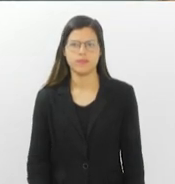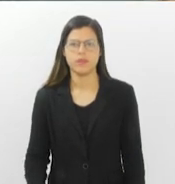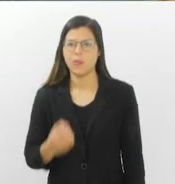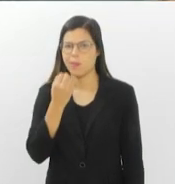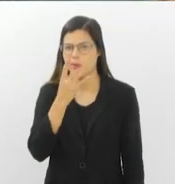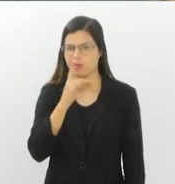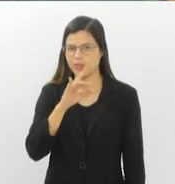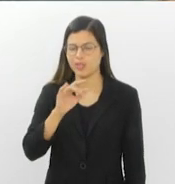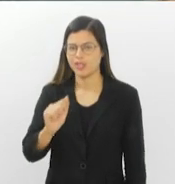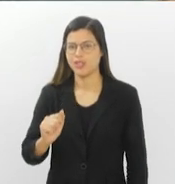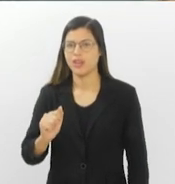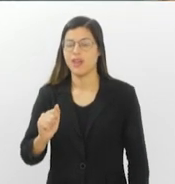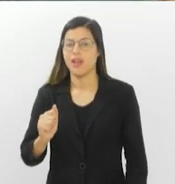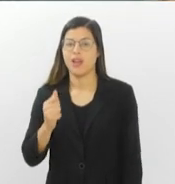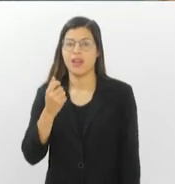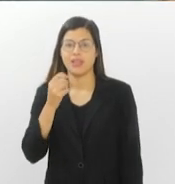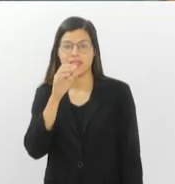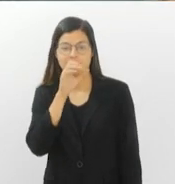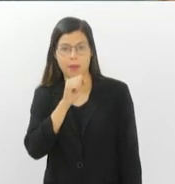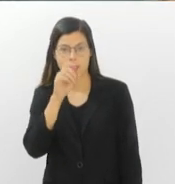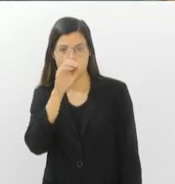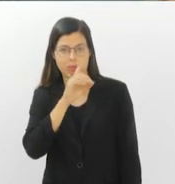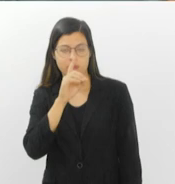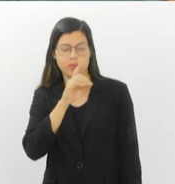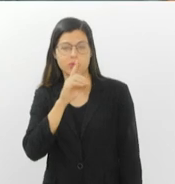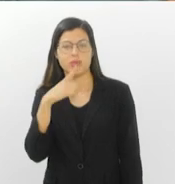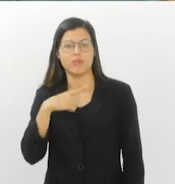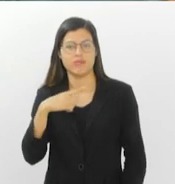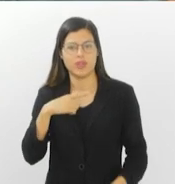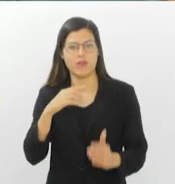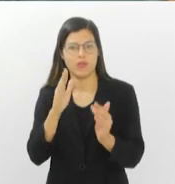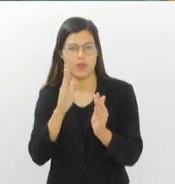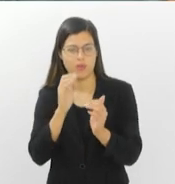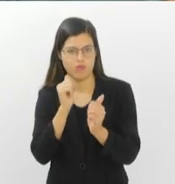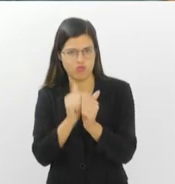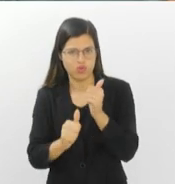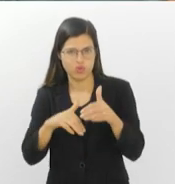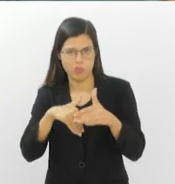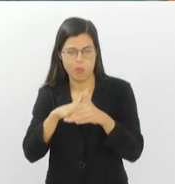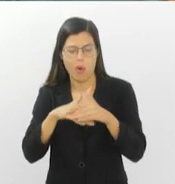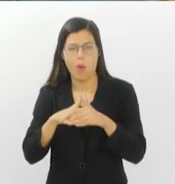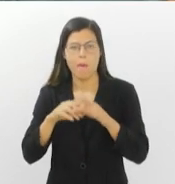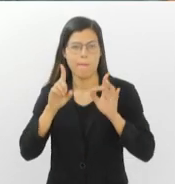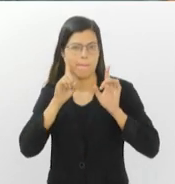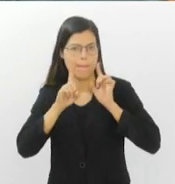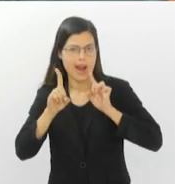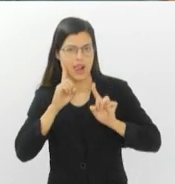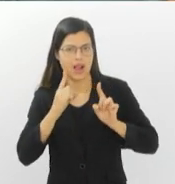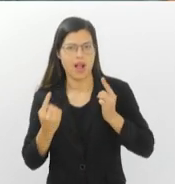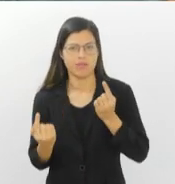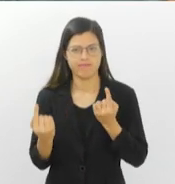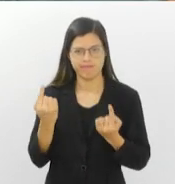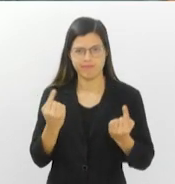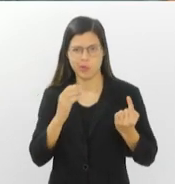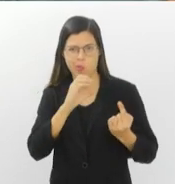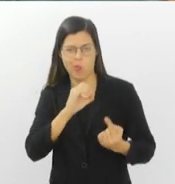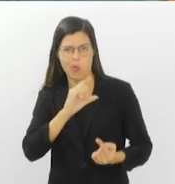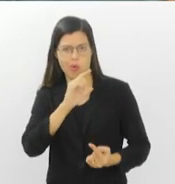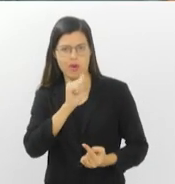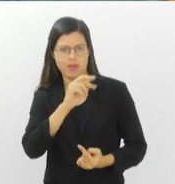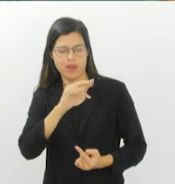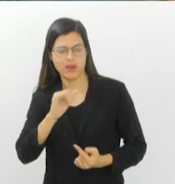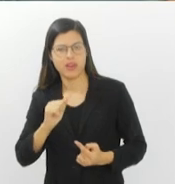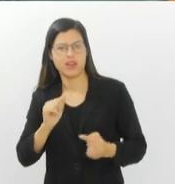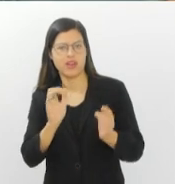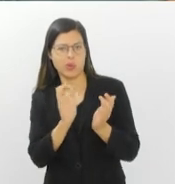Bom Dia. No fim de semana teve futebol aqui na TV Alerj. O Maricá empatou com o Olaria no primeiro jogo da final da Série A2 do